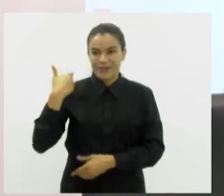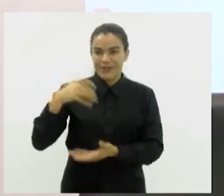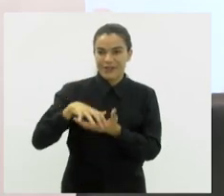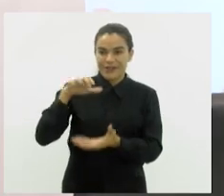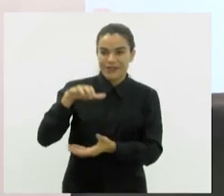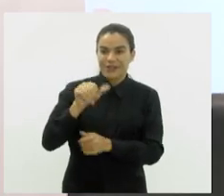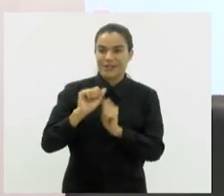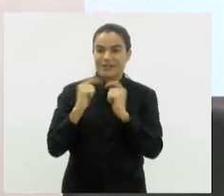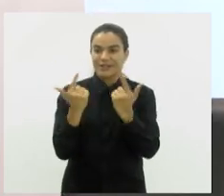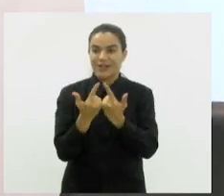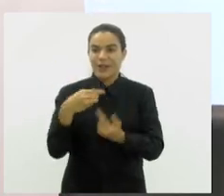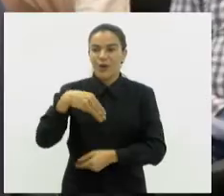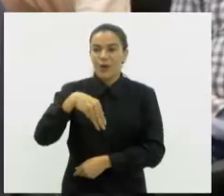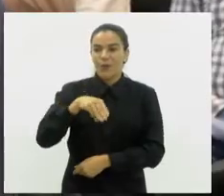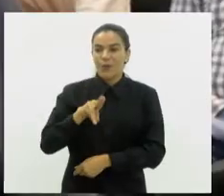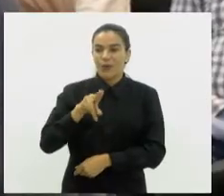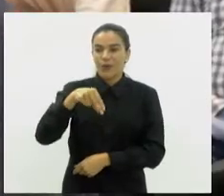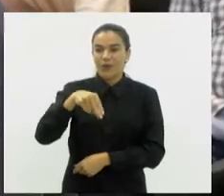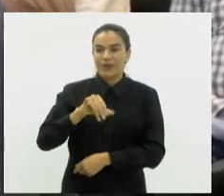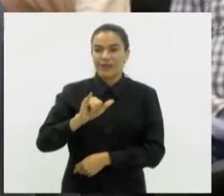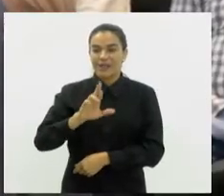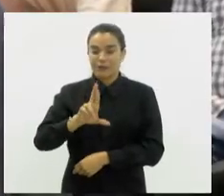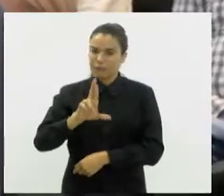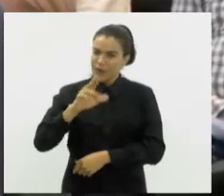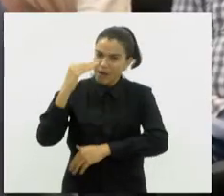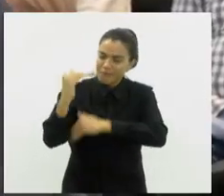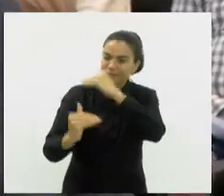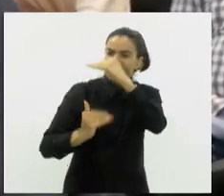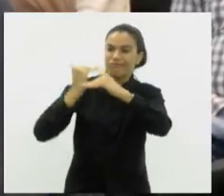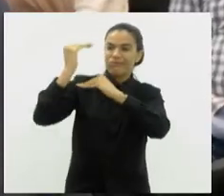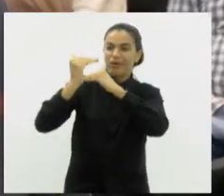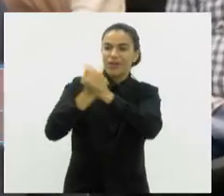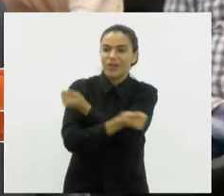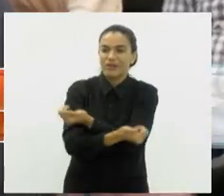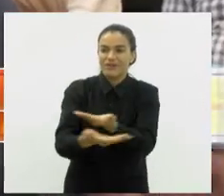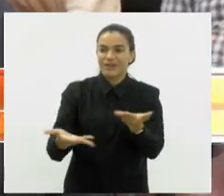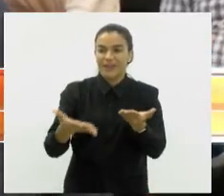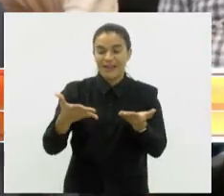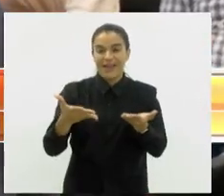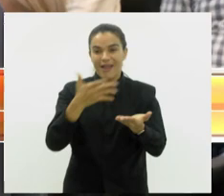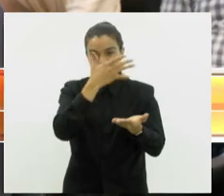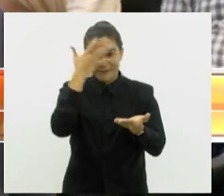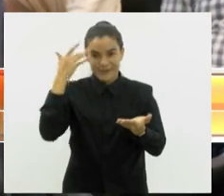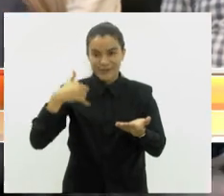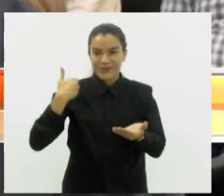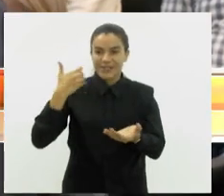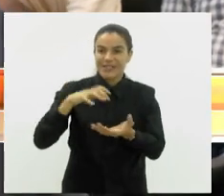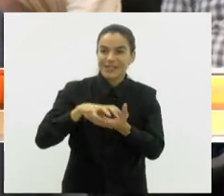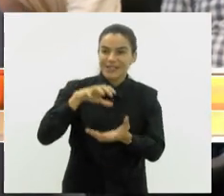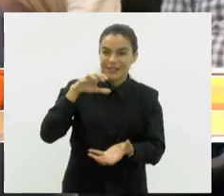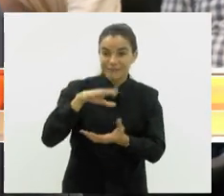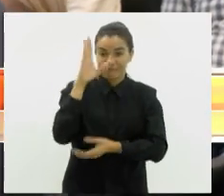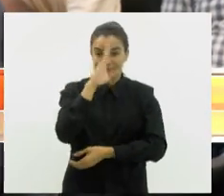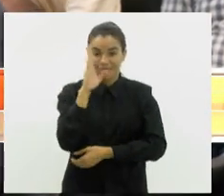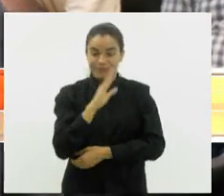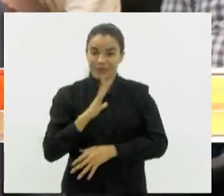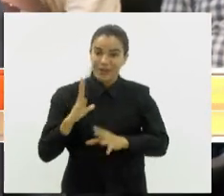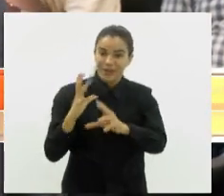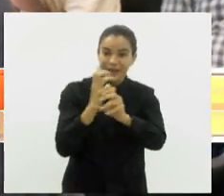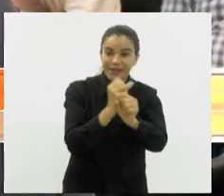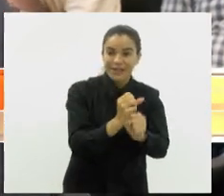Alerje, deputado Munir Neto. É mais um avanço que nós estamos oferecendo à pessoa idosa. No Brasil, nós temos